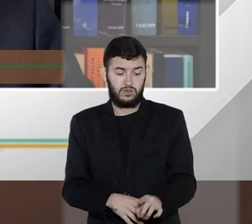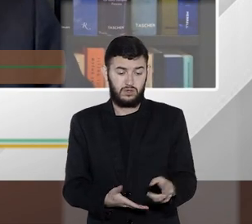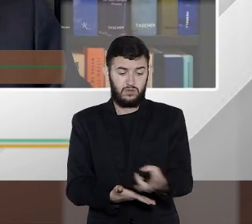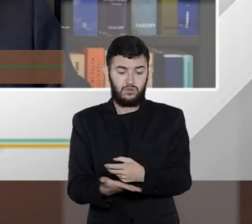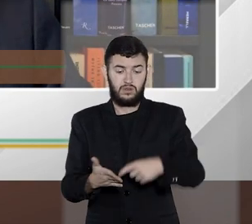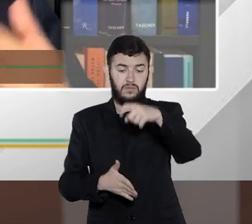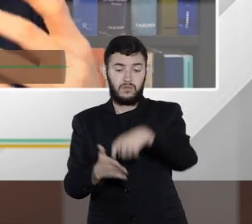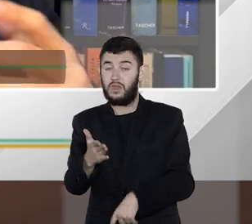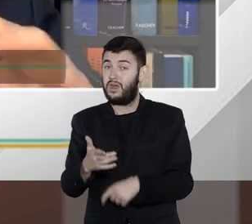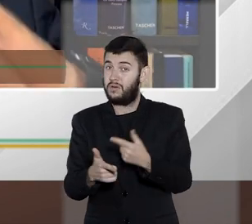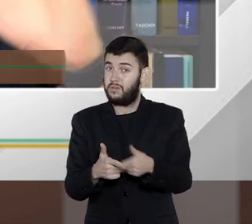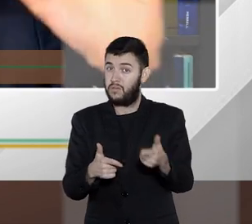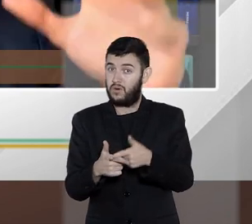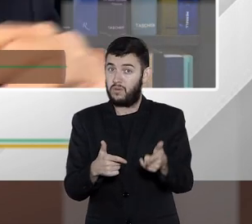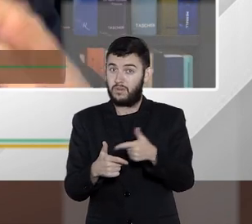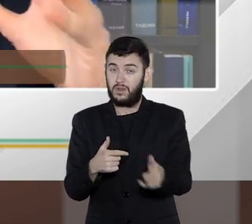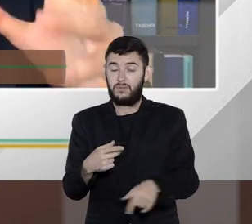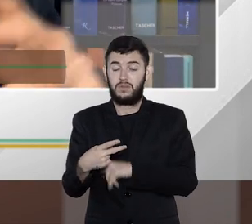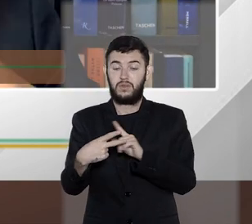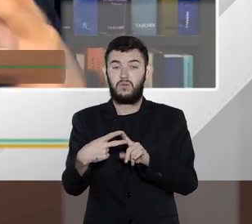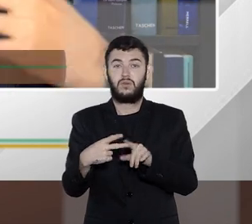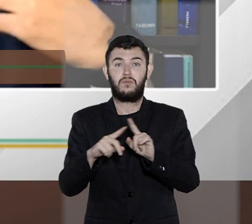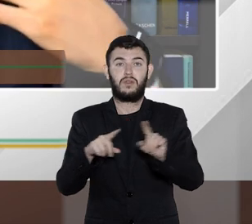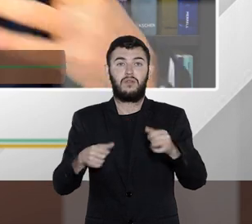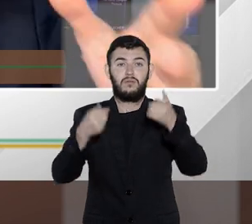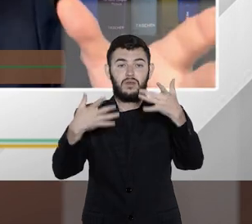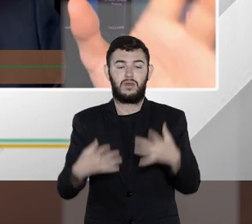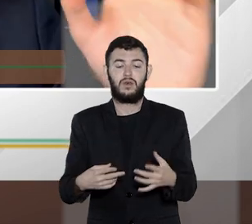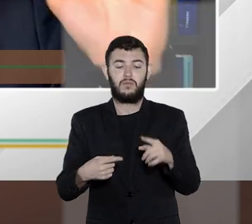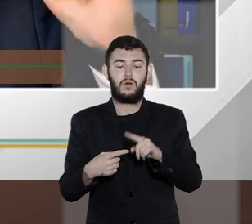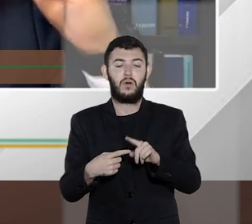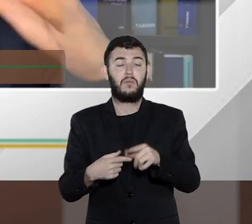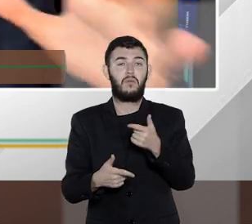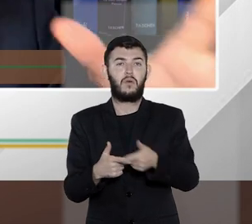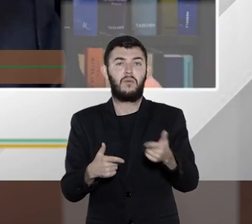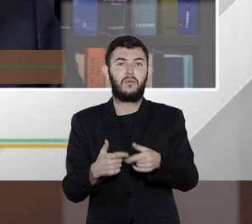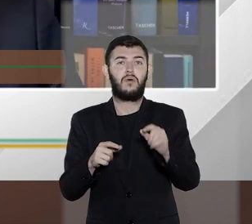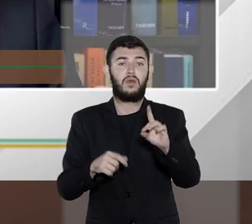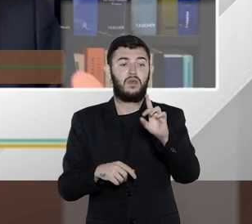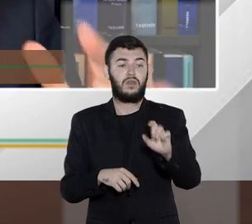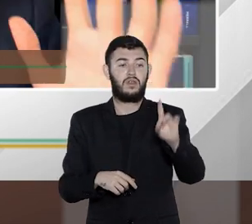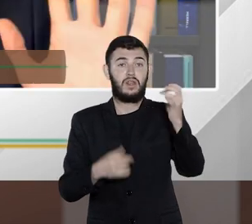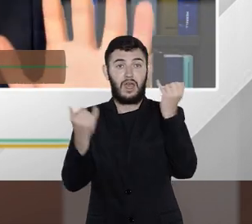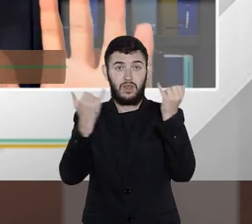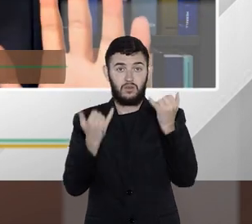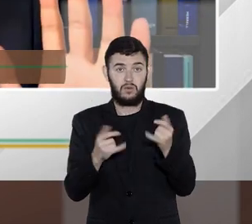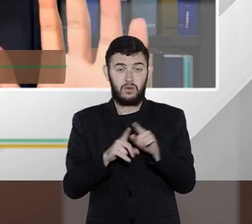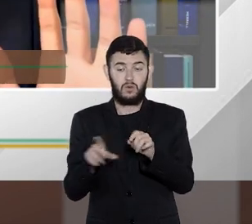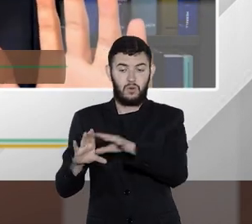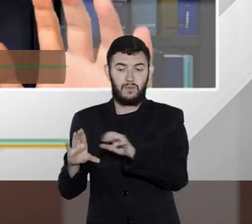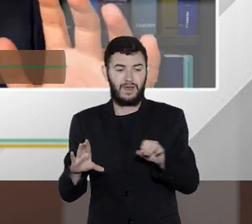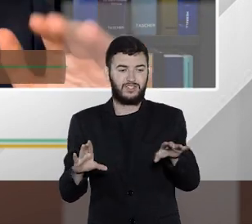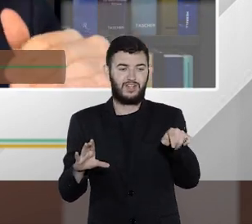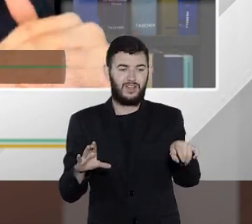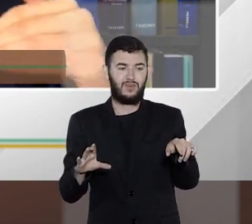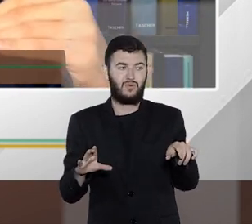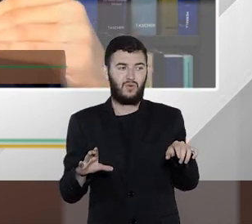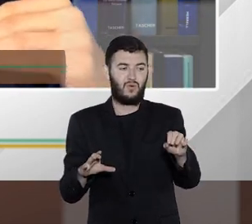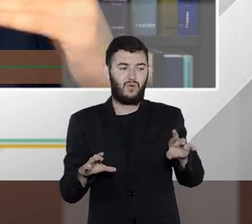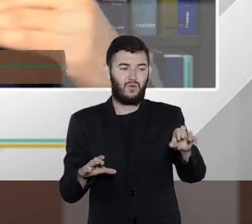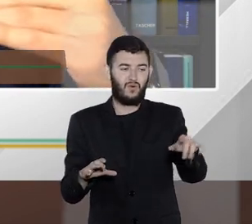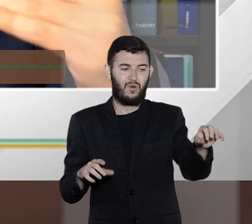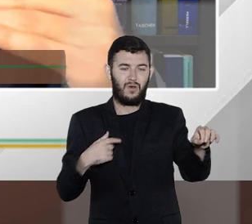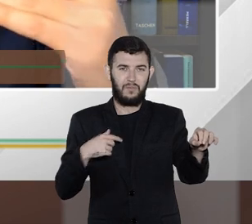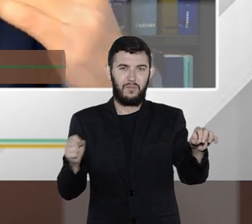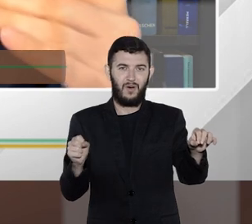problema primeiro a gente falava de um problema tem os dados eu compartilhei com um pode compartilhar com outros essa é uma pergunta importante